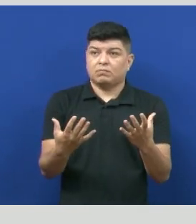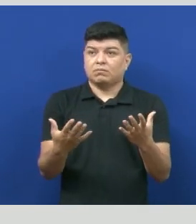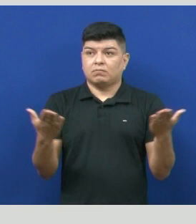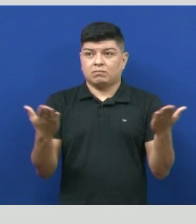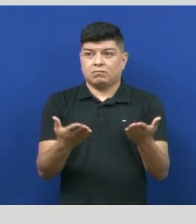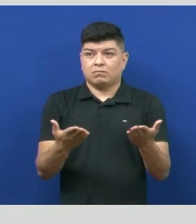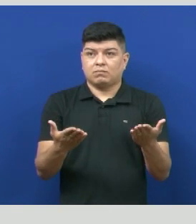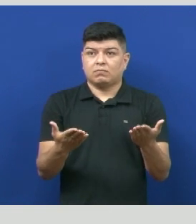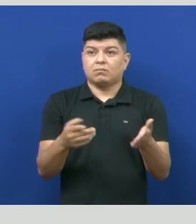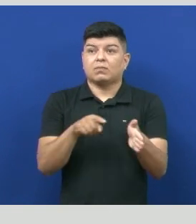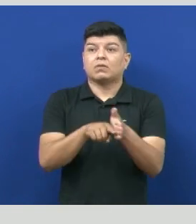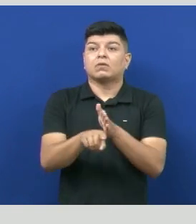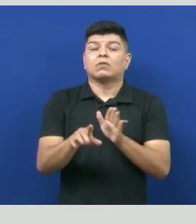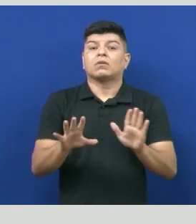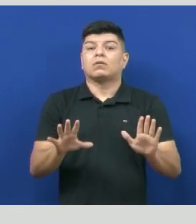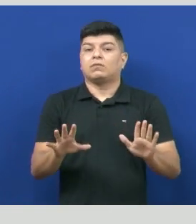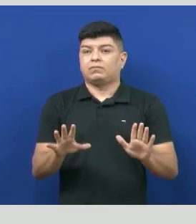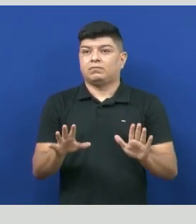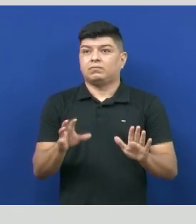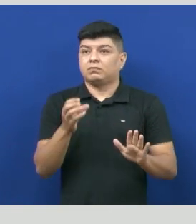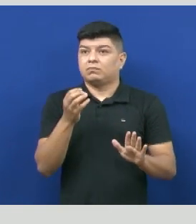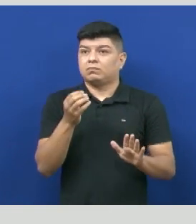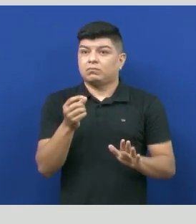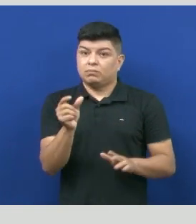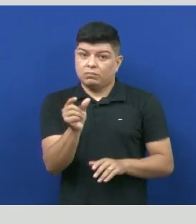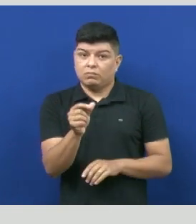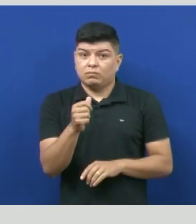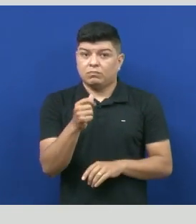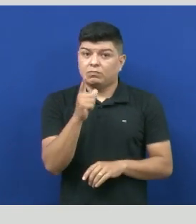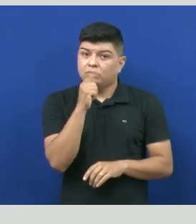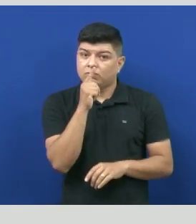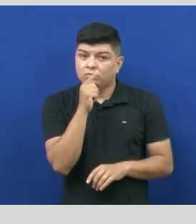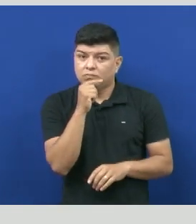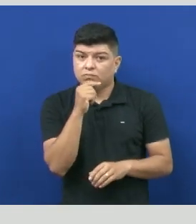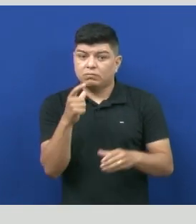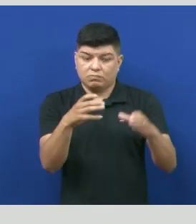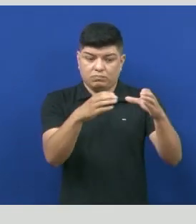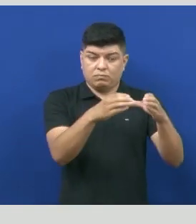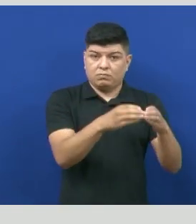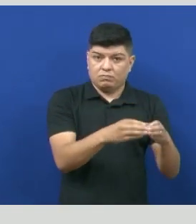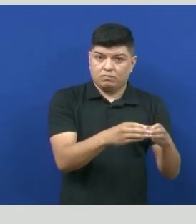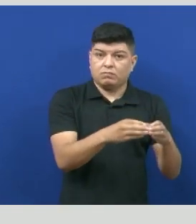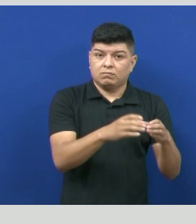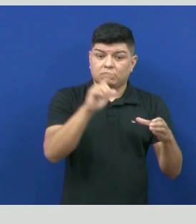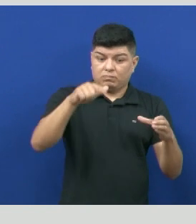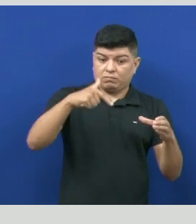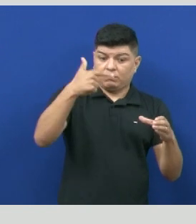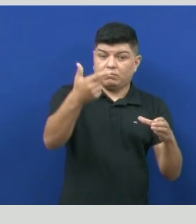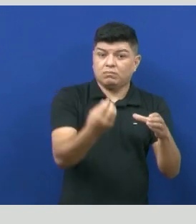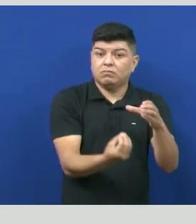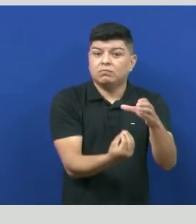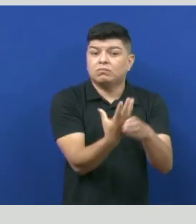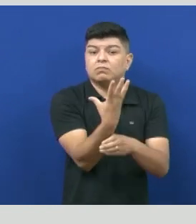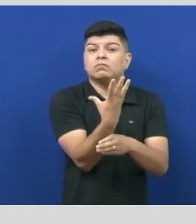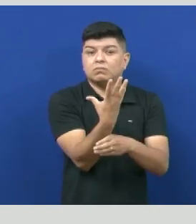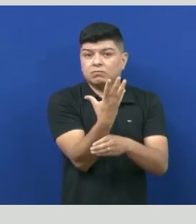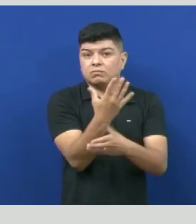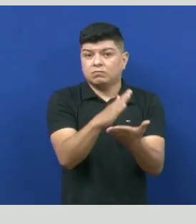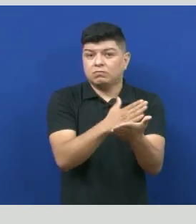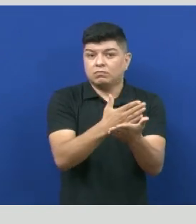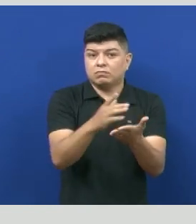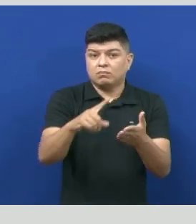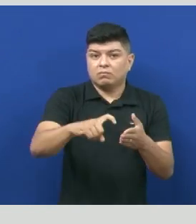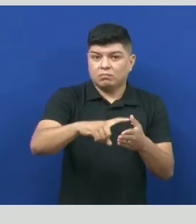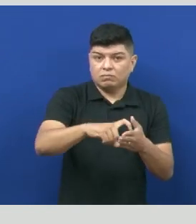agora, né? A questão é a seguinte, um pouco de água foi deixado em um vaso e algum tempo depois surgiram nela algumas